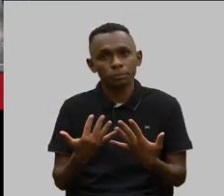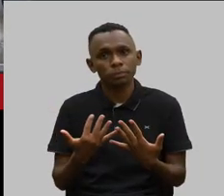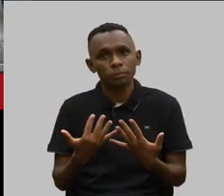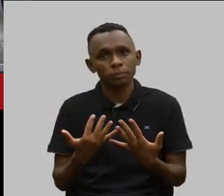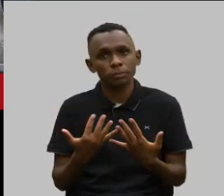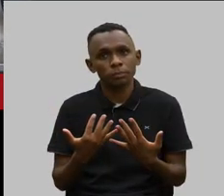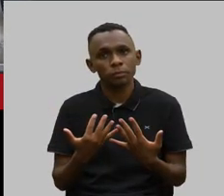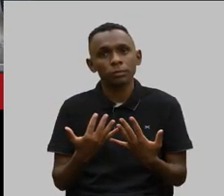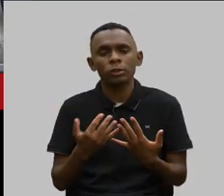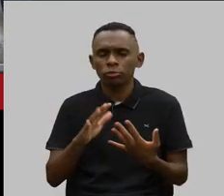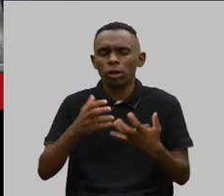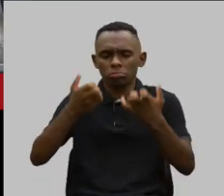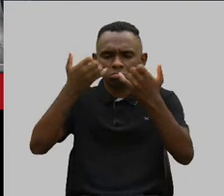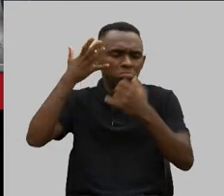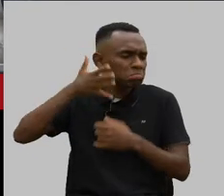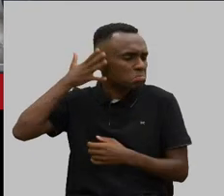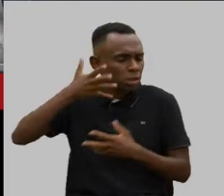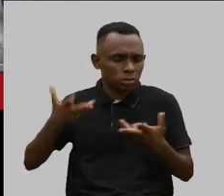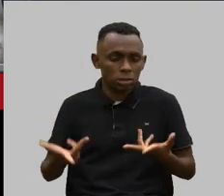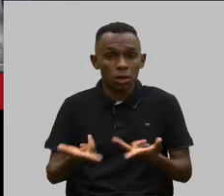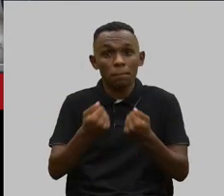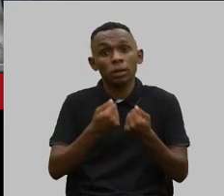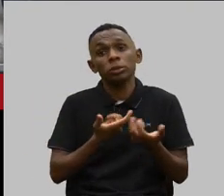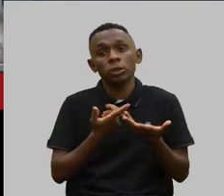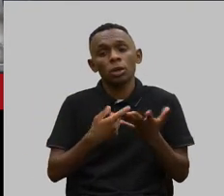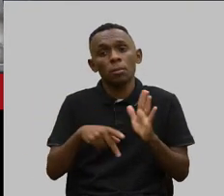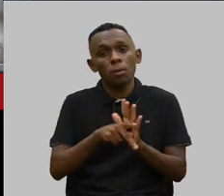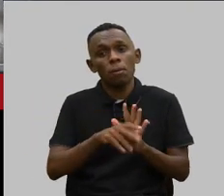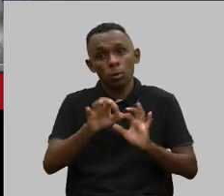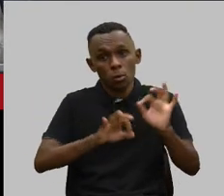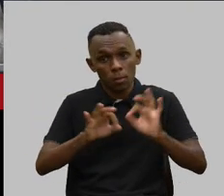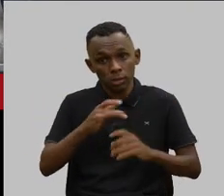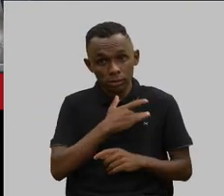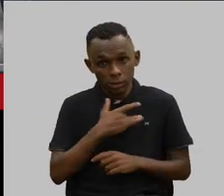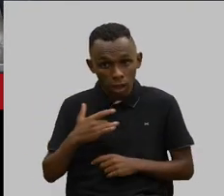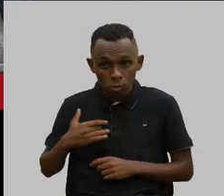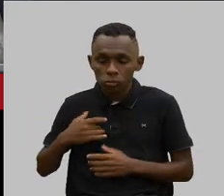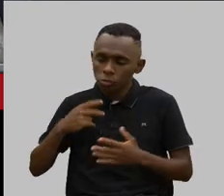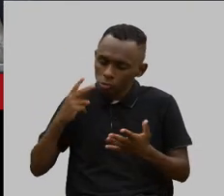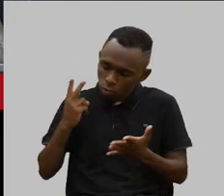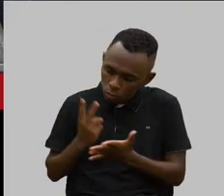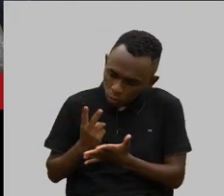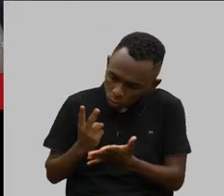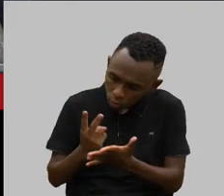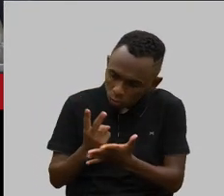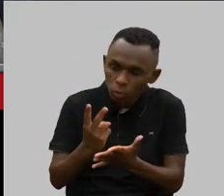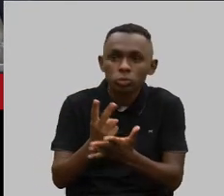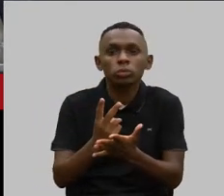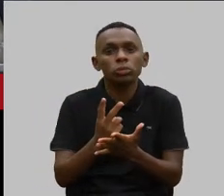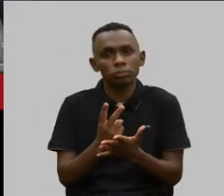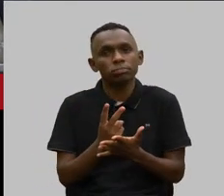foi bem falado aqui, os planos de saúde, eles vêm continuamente com superávit.